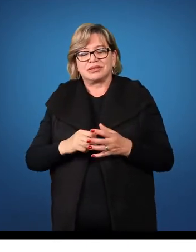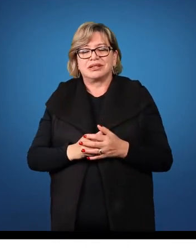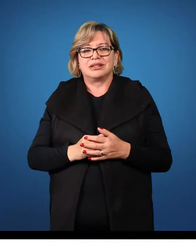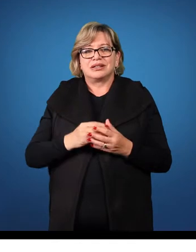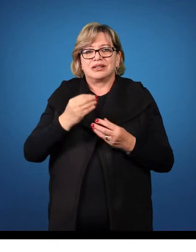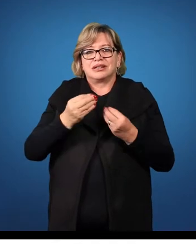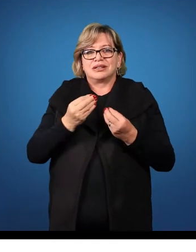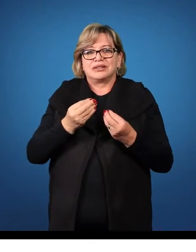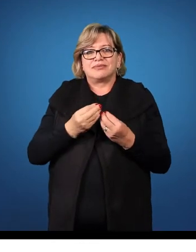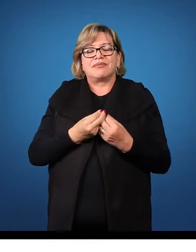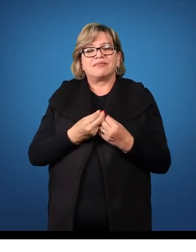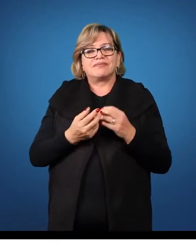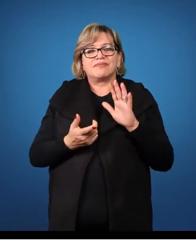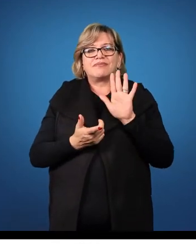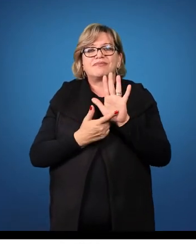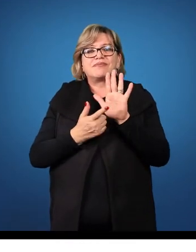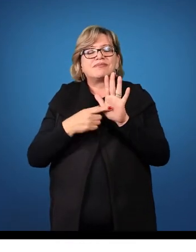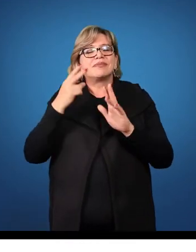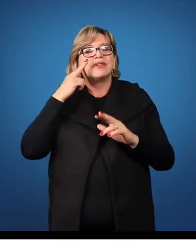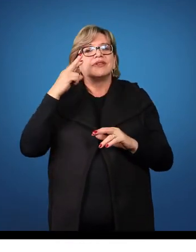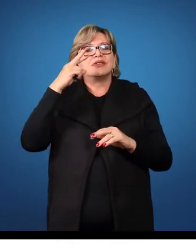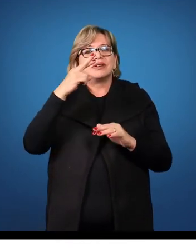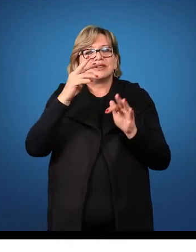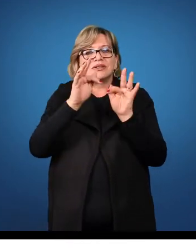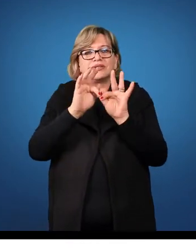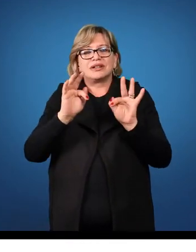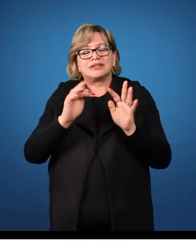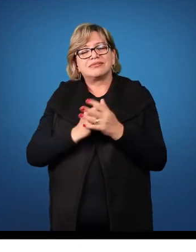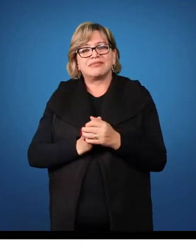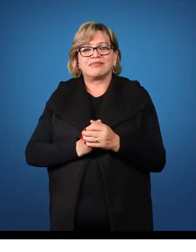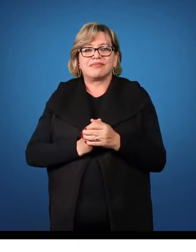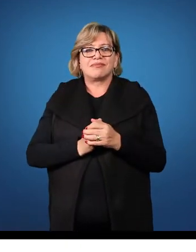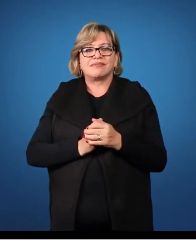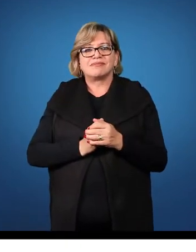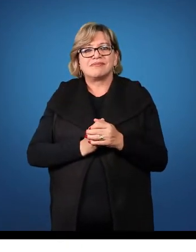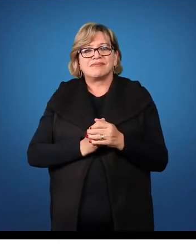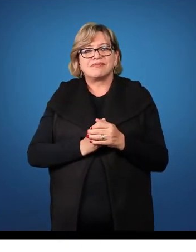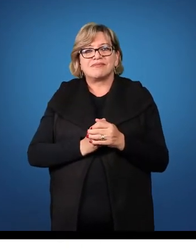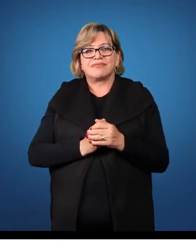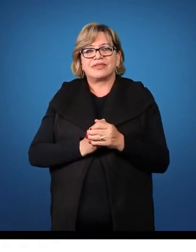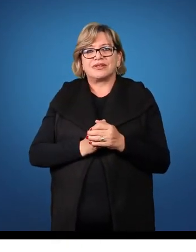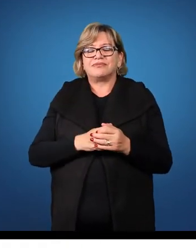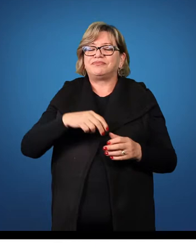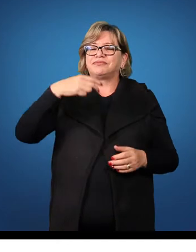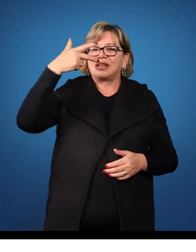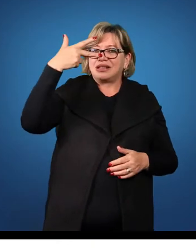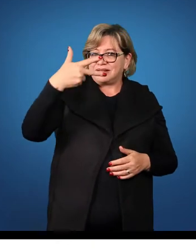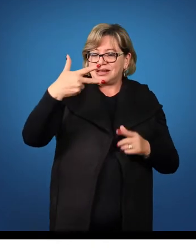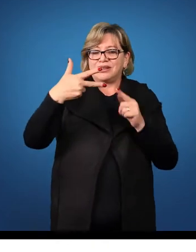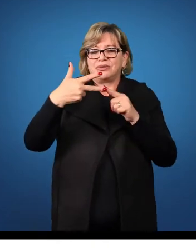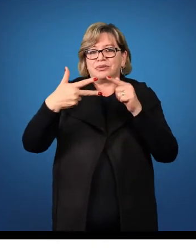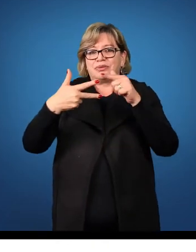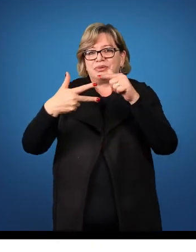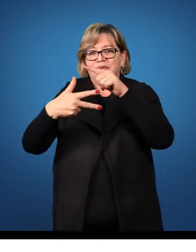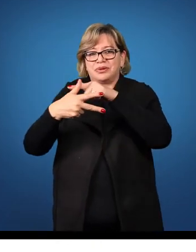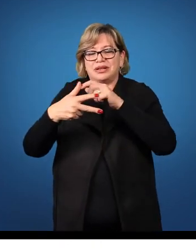Amatus est. Aí, as três pessoas do singular,